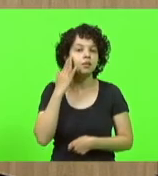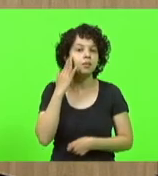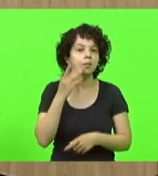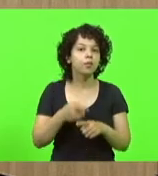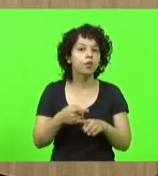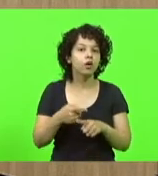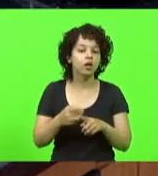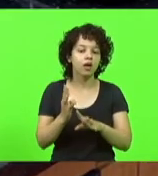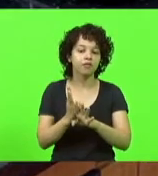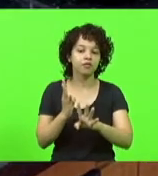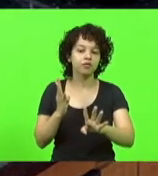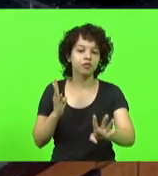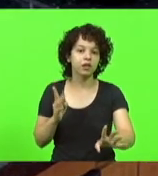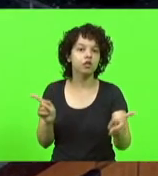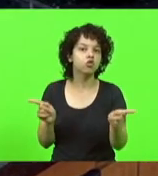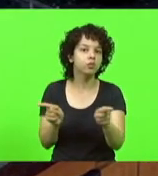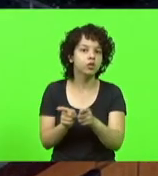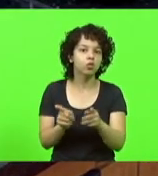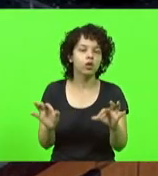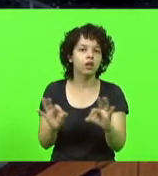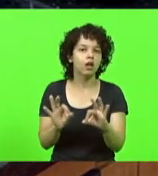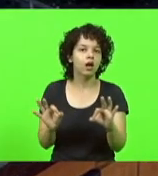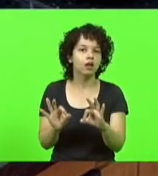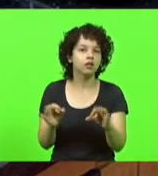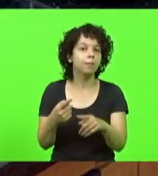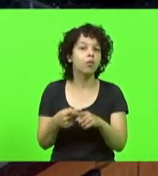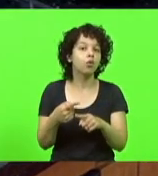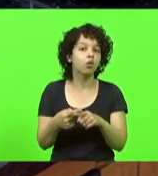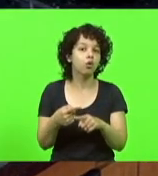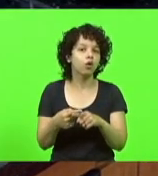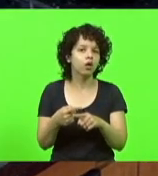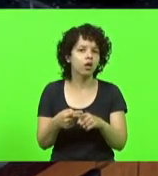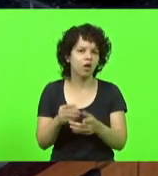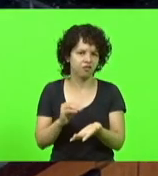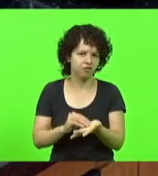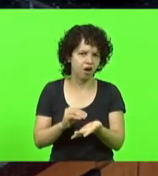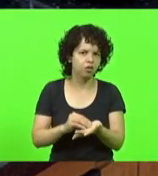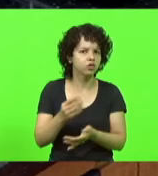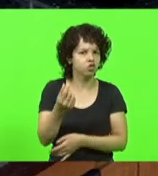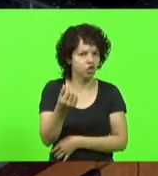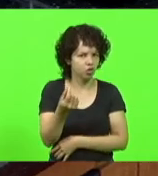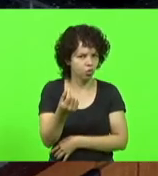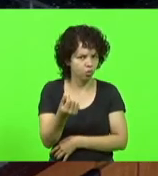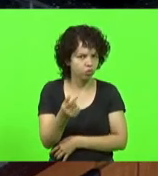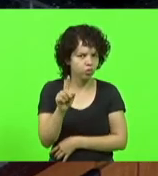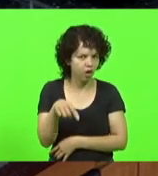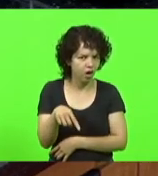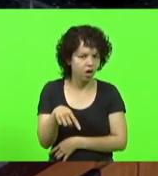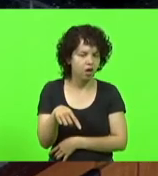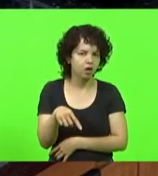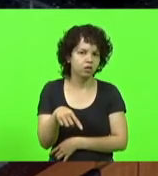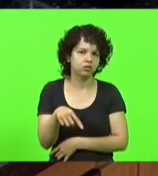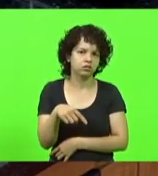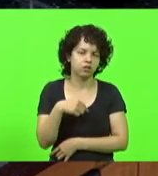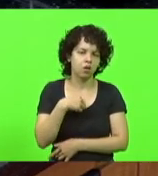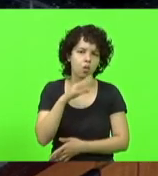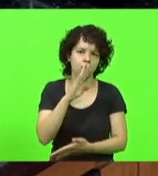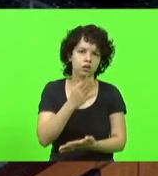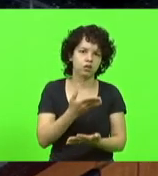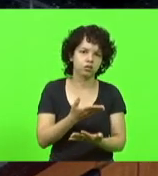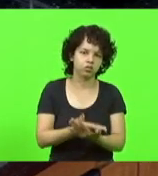filas não andam. O porquê. Não é falta de recursos financeiros. Creio eu que também não seja